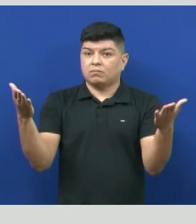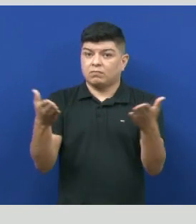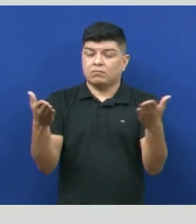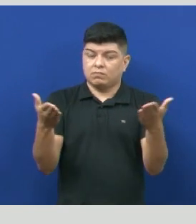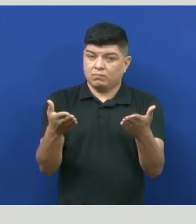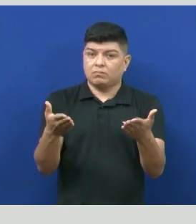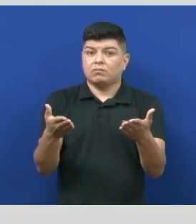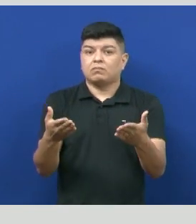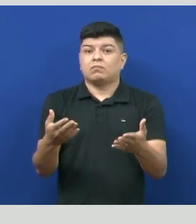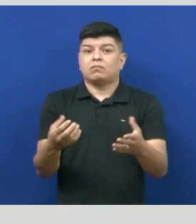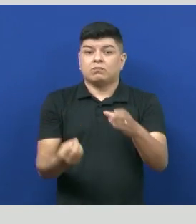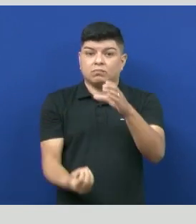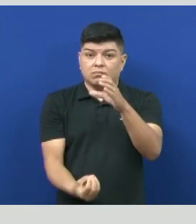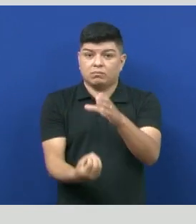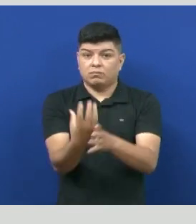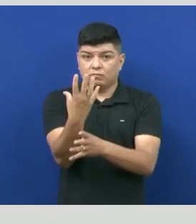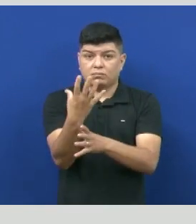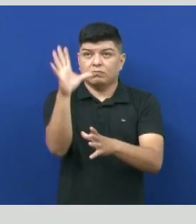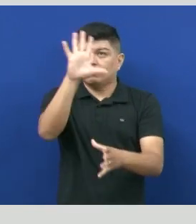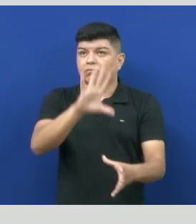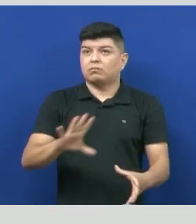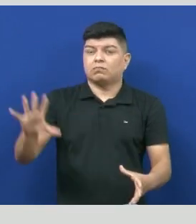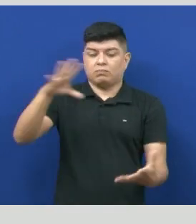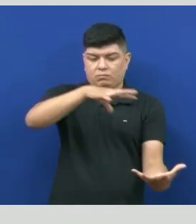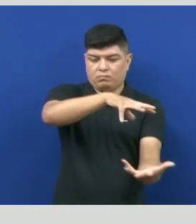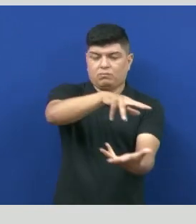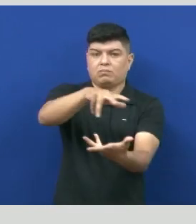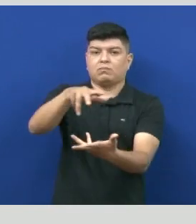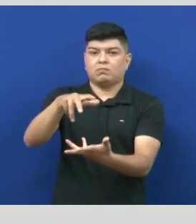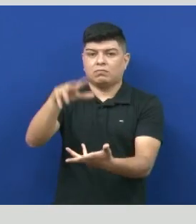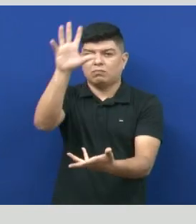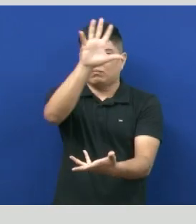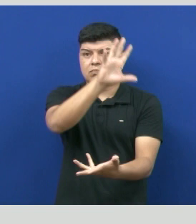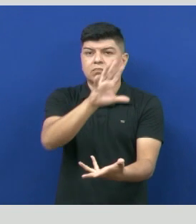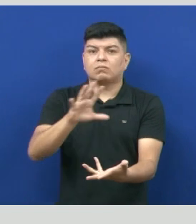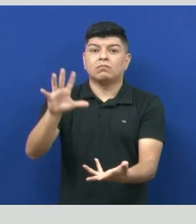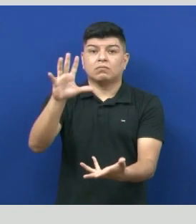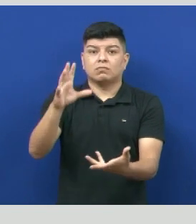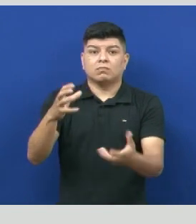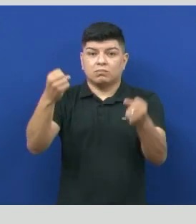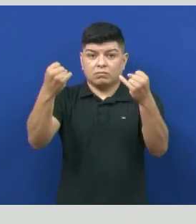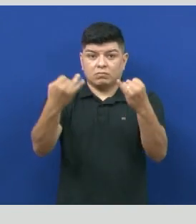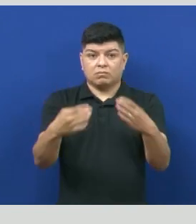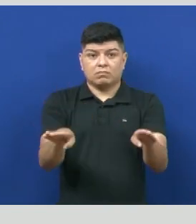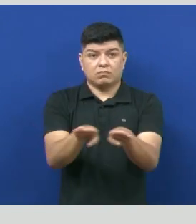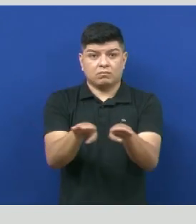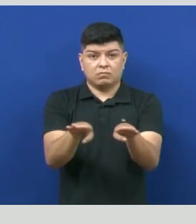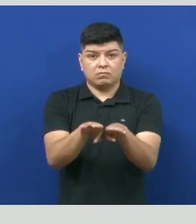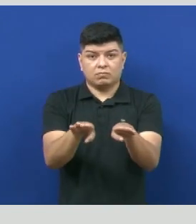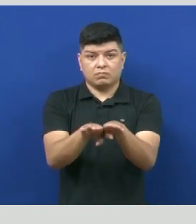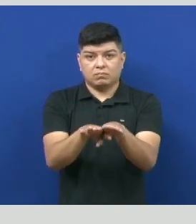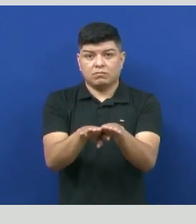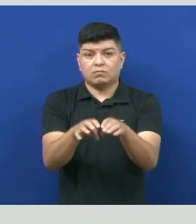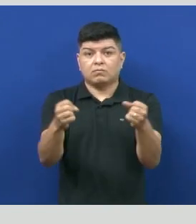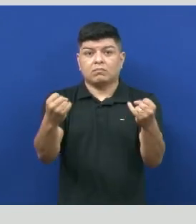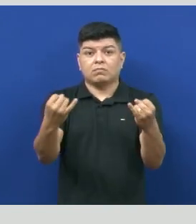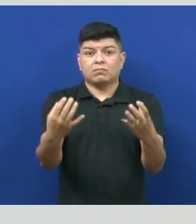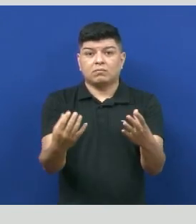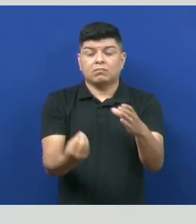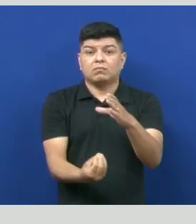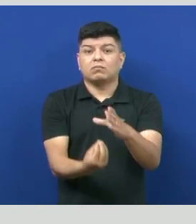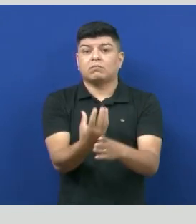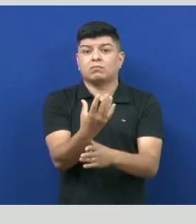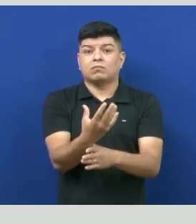Falamos da formação da Terra, como que aconteceu, né? A partir da união de gases e poeira cósmica. E falamos também das teorias para explicar o